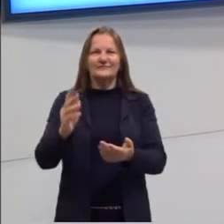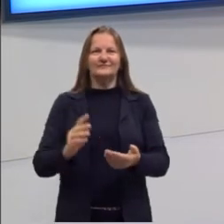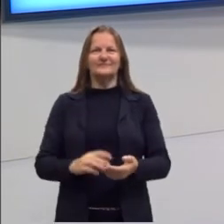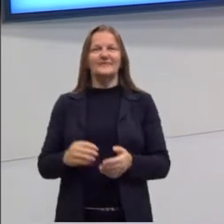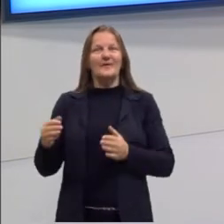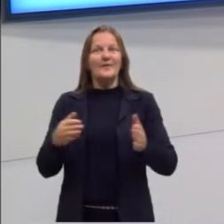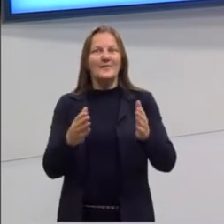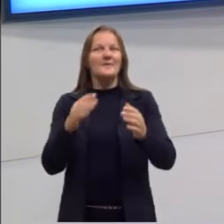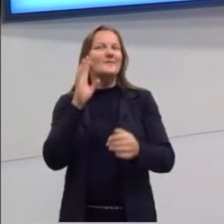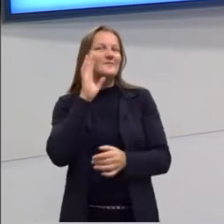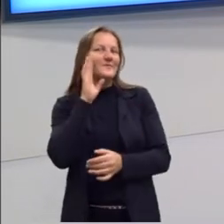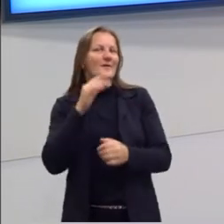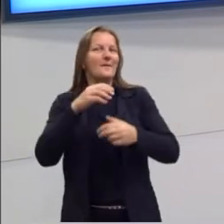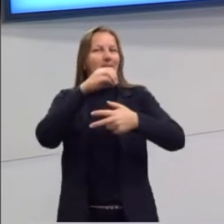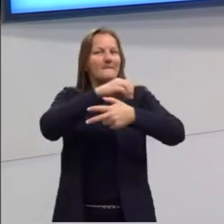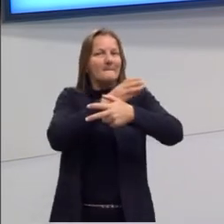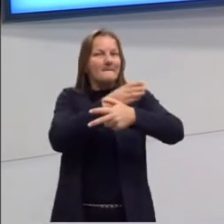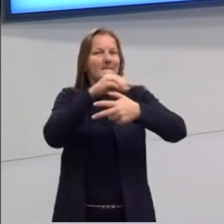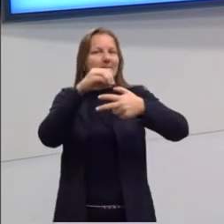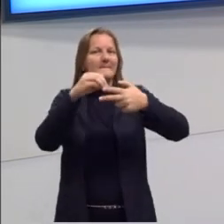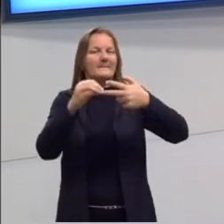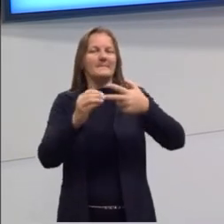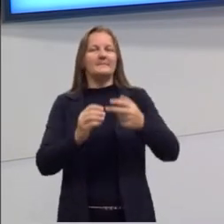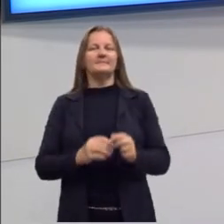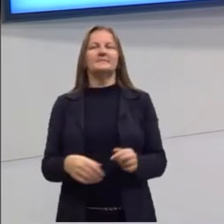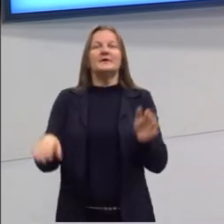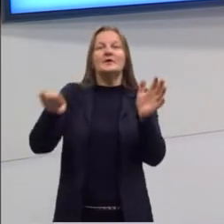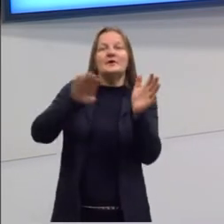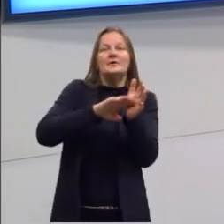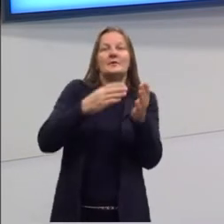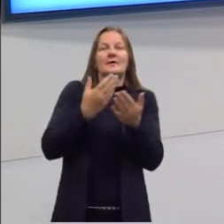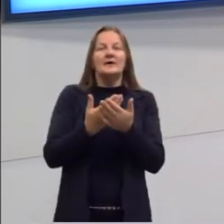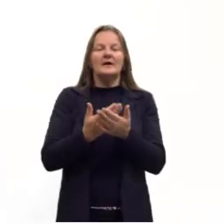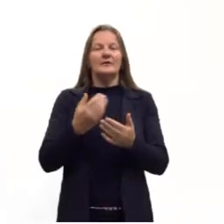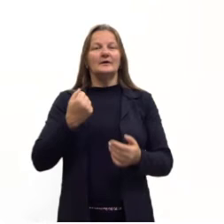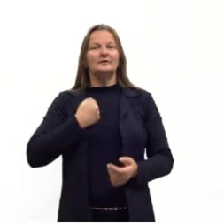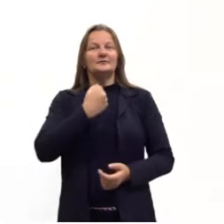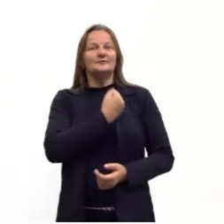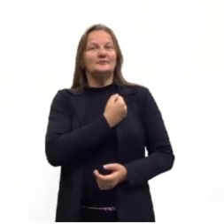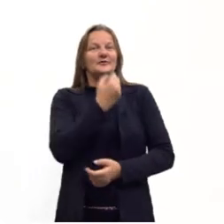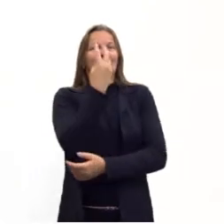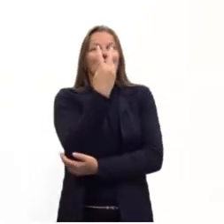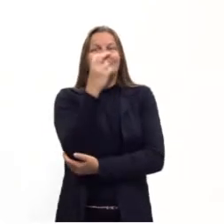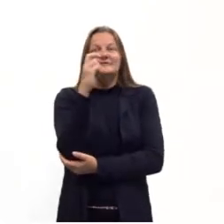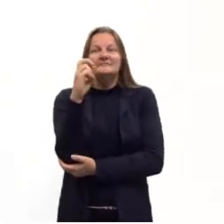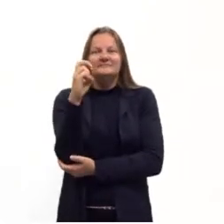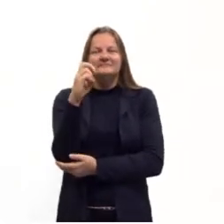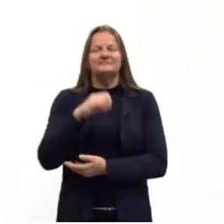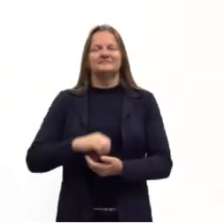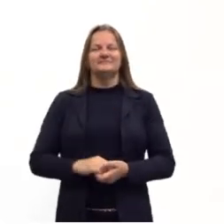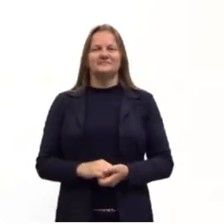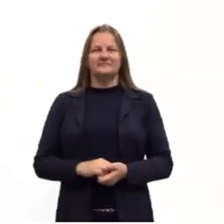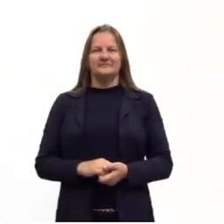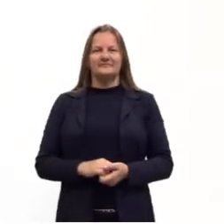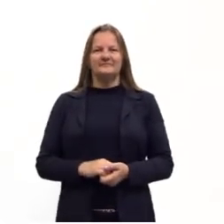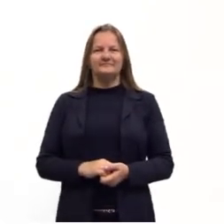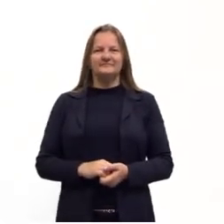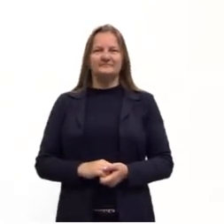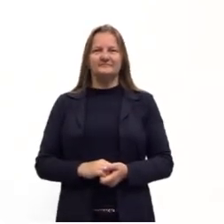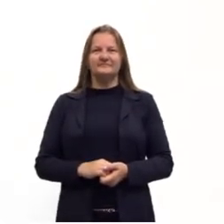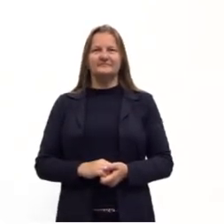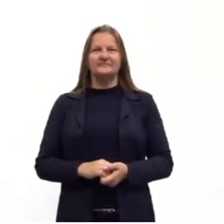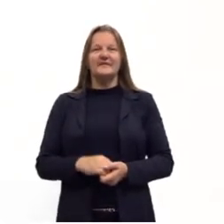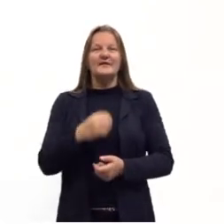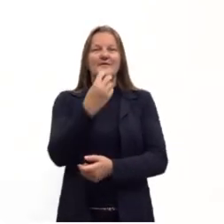caminhada bacana que é o nosso pré-ENEM. Chegamos na aula de número 25, tá? Nossa